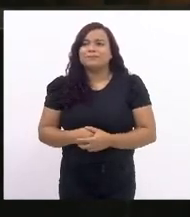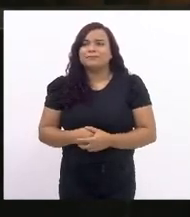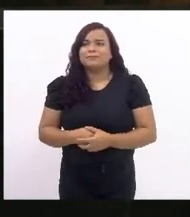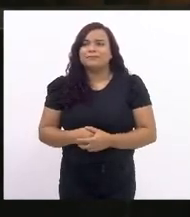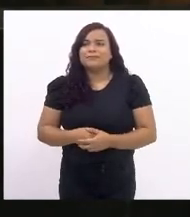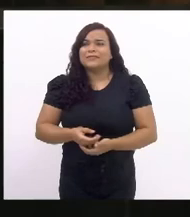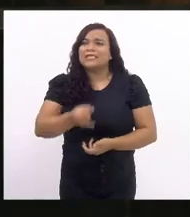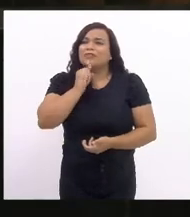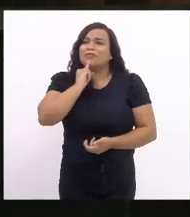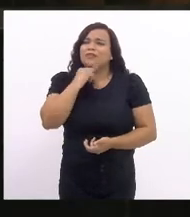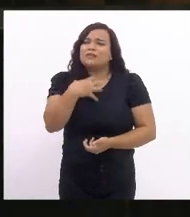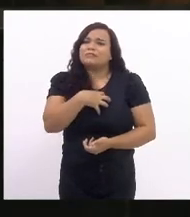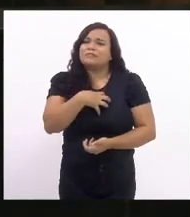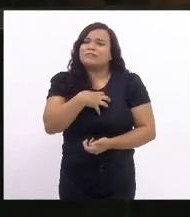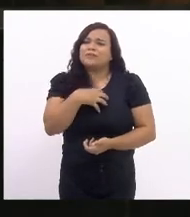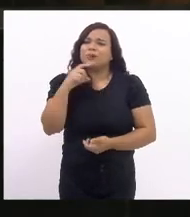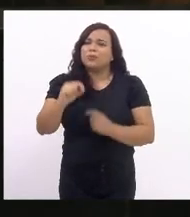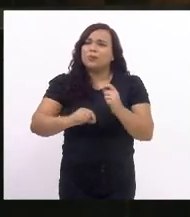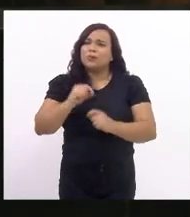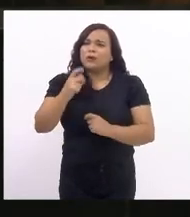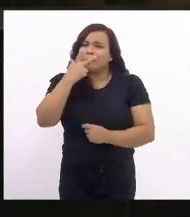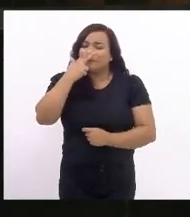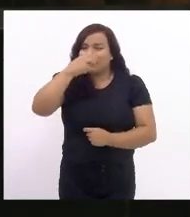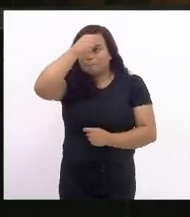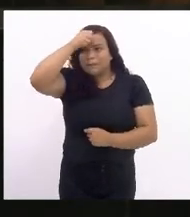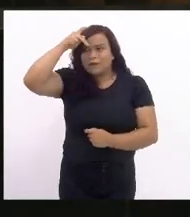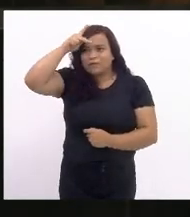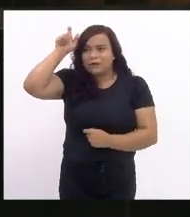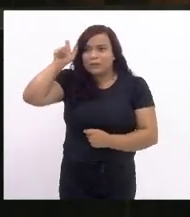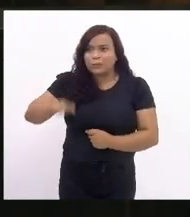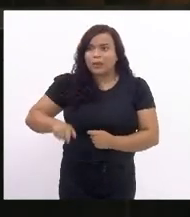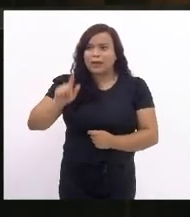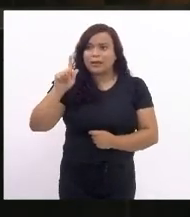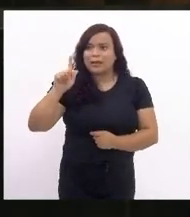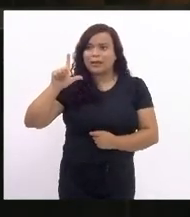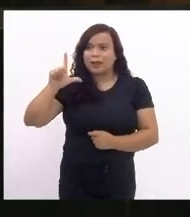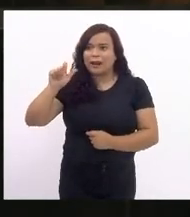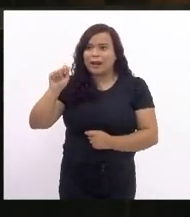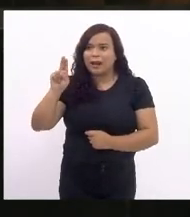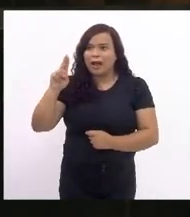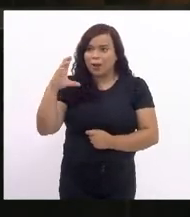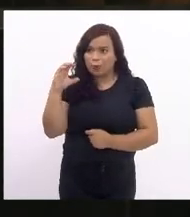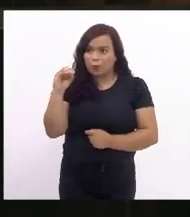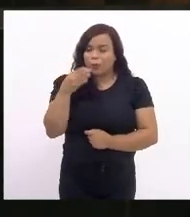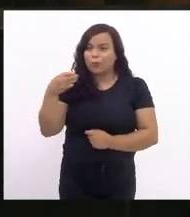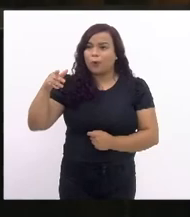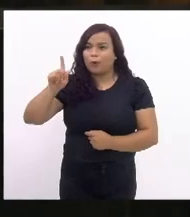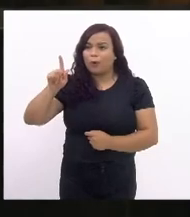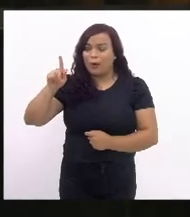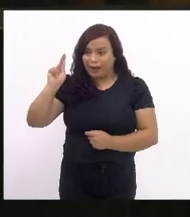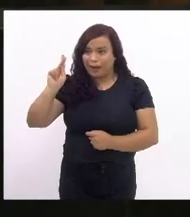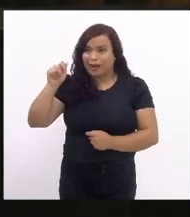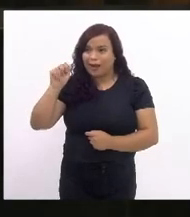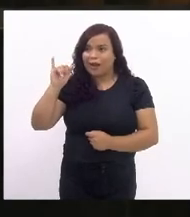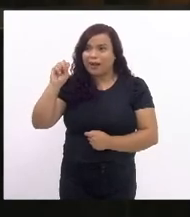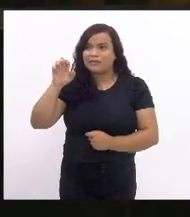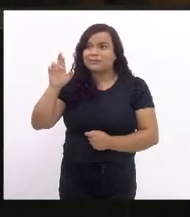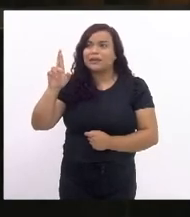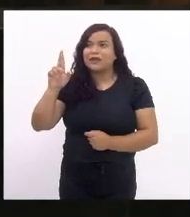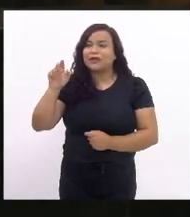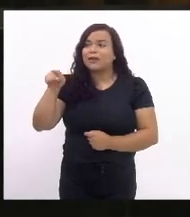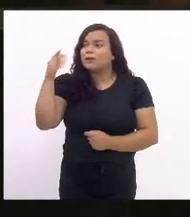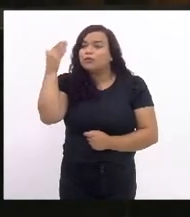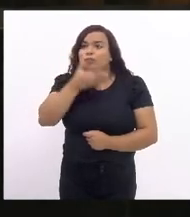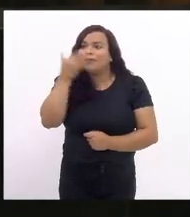Infelizmente, parece que o prefeito Glauco Kaiser, ele não tem visto que as suas ações não estão sendo,